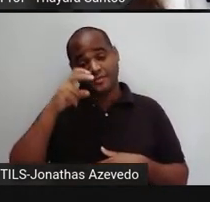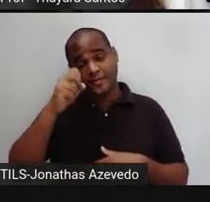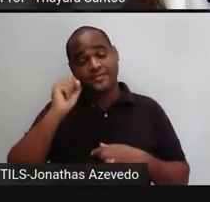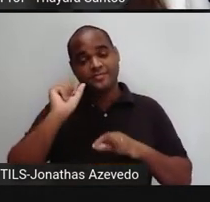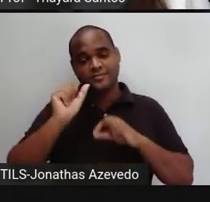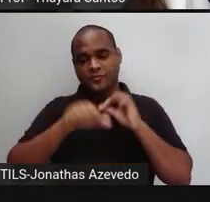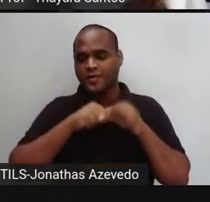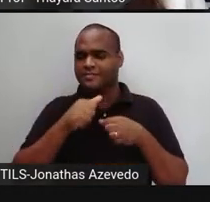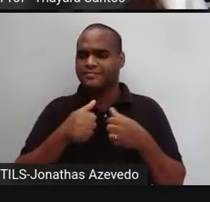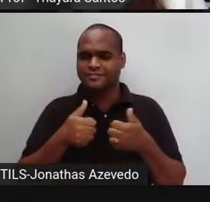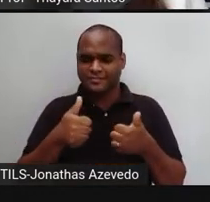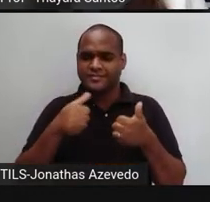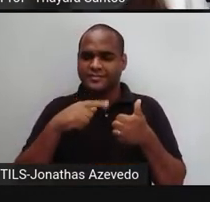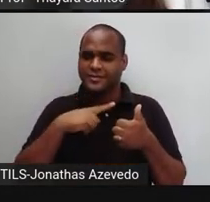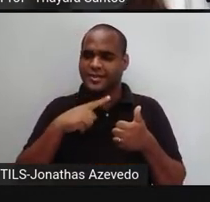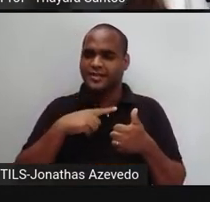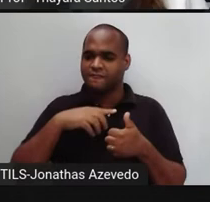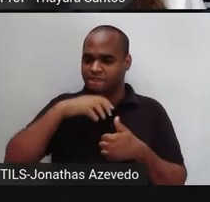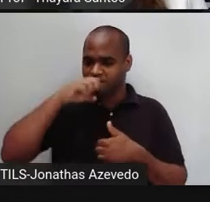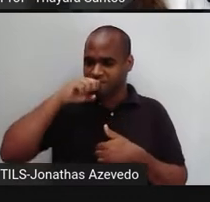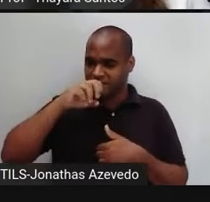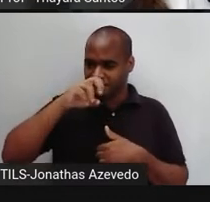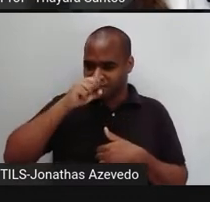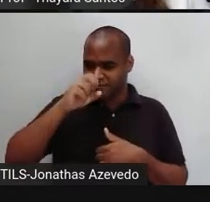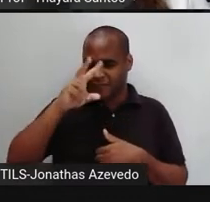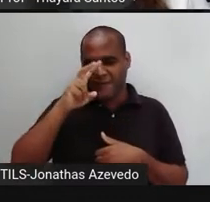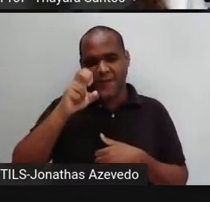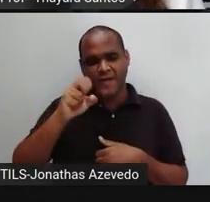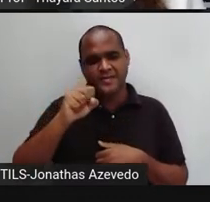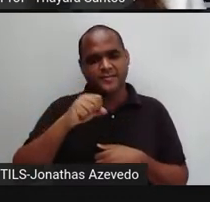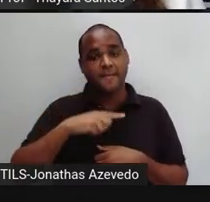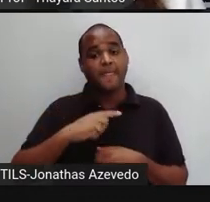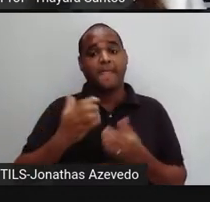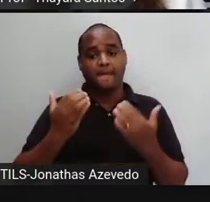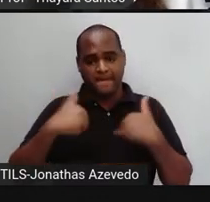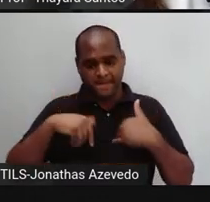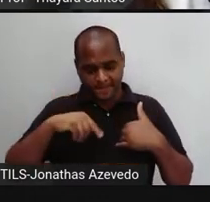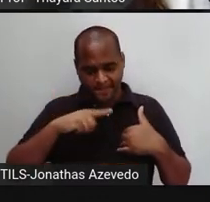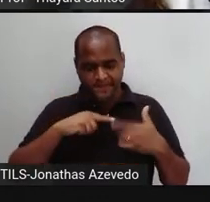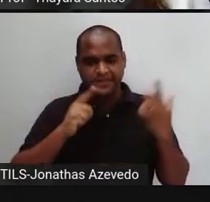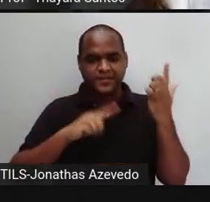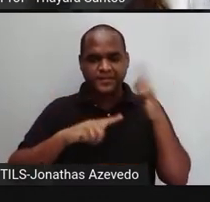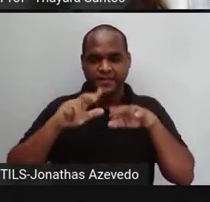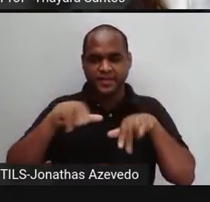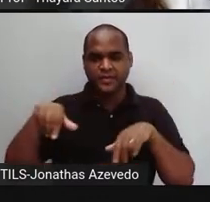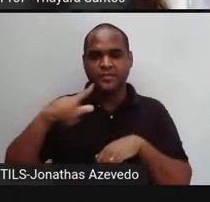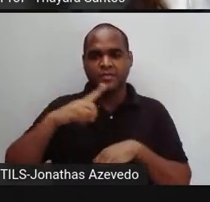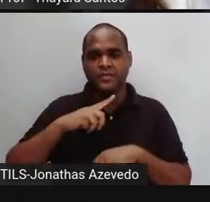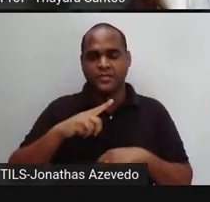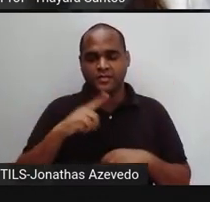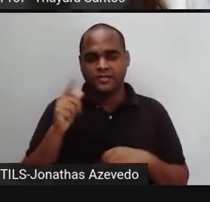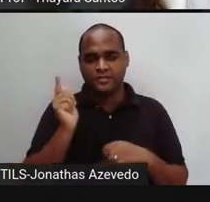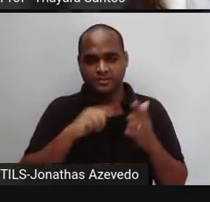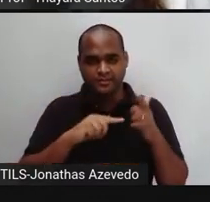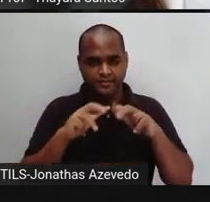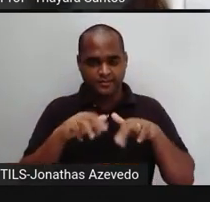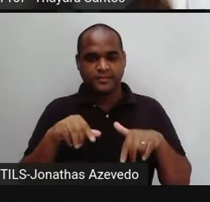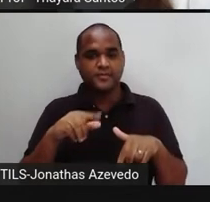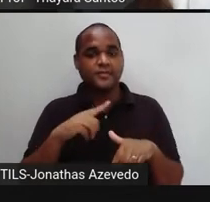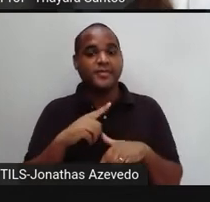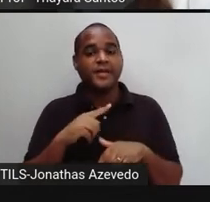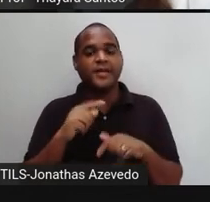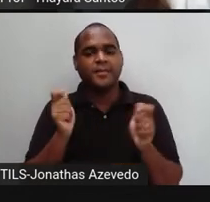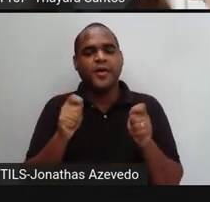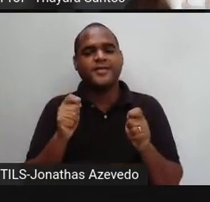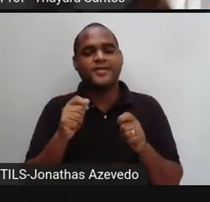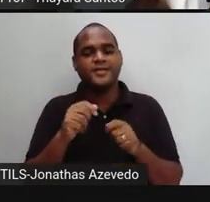aqui, ó, inspirando e expirando. E esses músculos, quando a gente inspira, o músculo intercostal, ele puxa